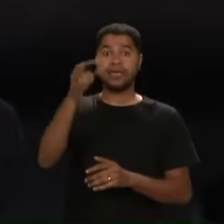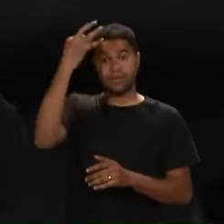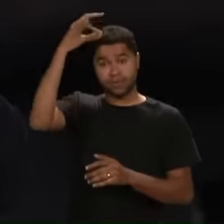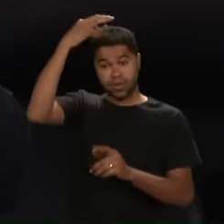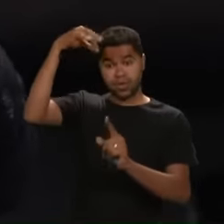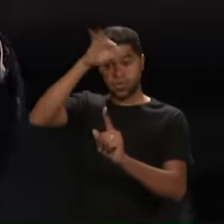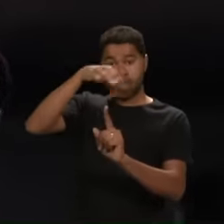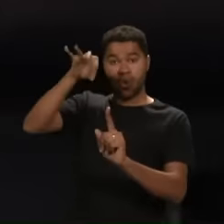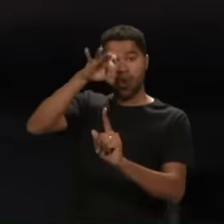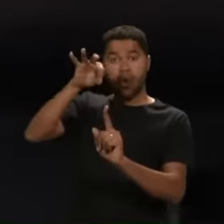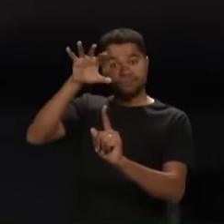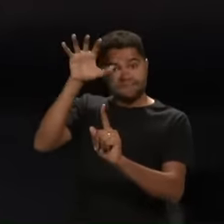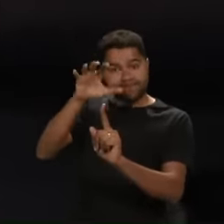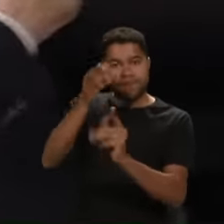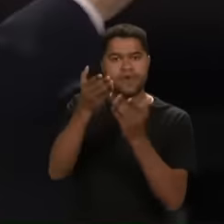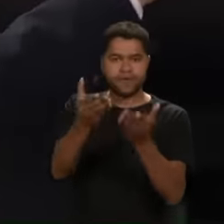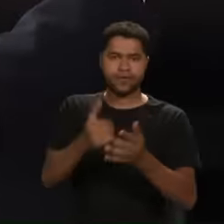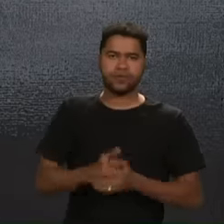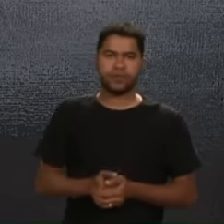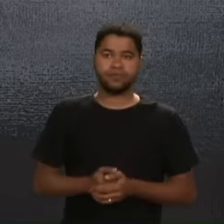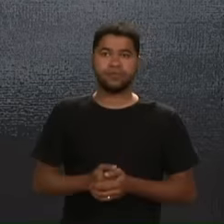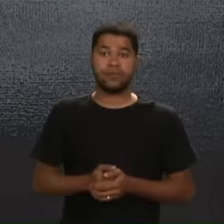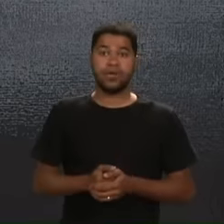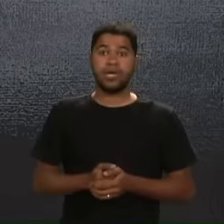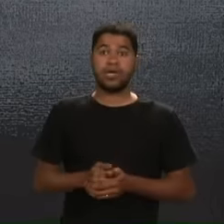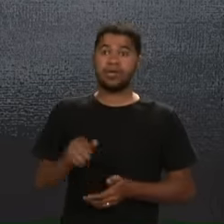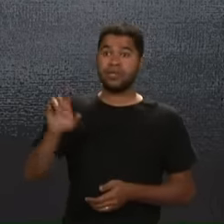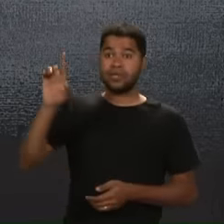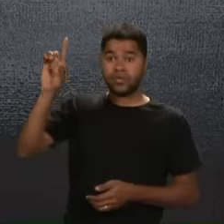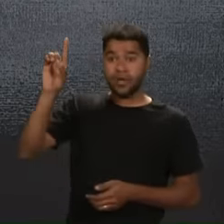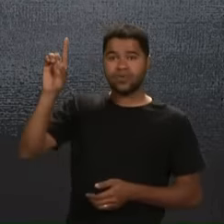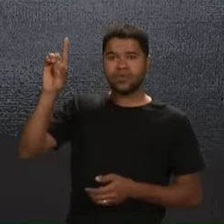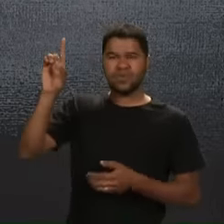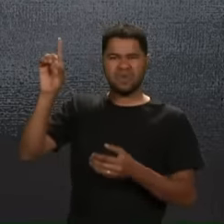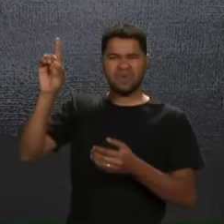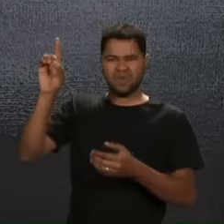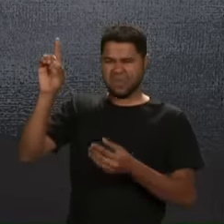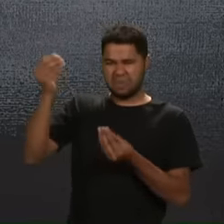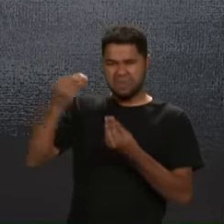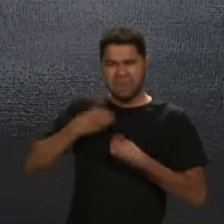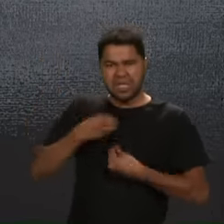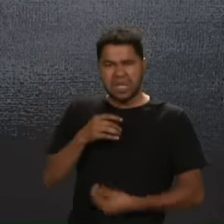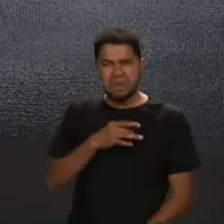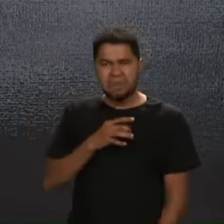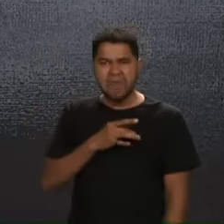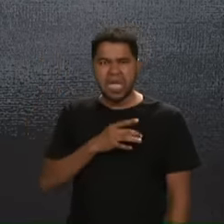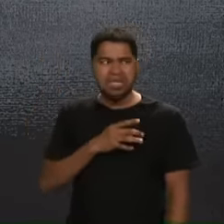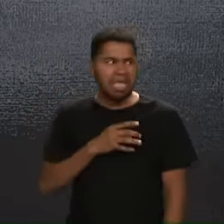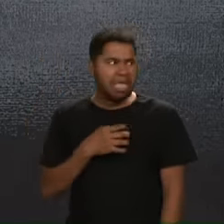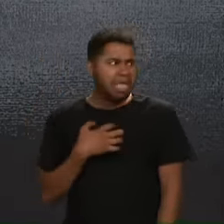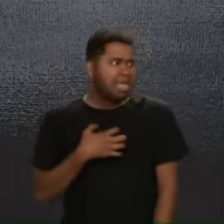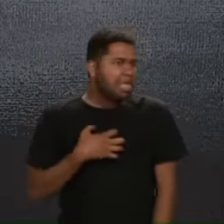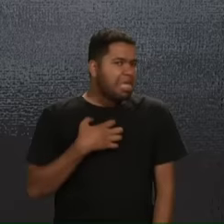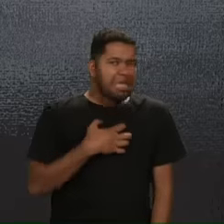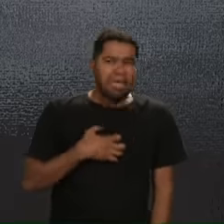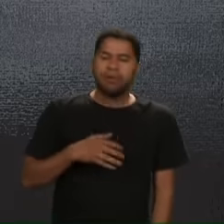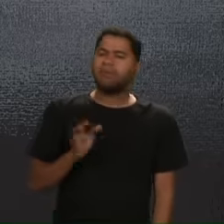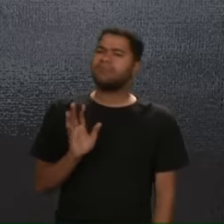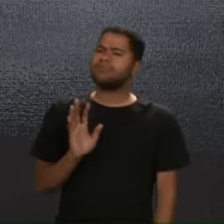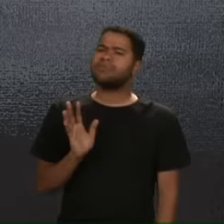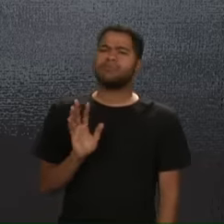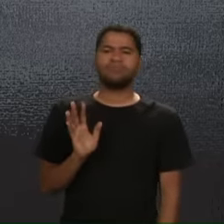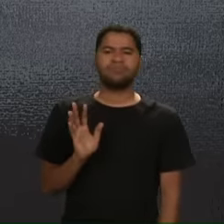ser O templo do Espírito Santo Porque Deus não nos tem dado O Espírito de covardia Mas ali